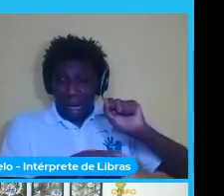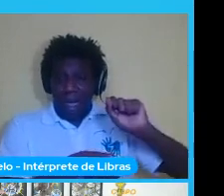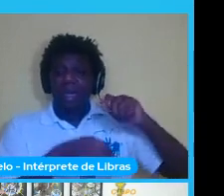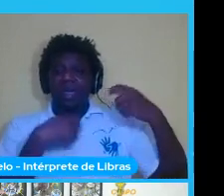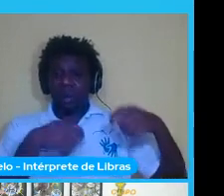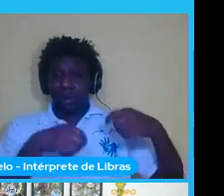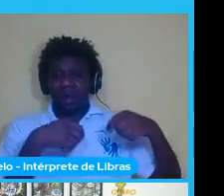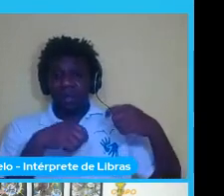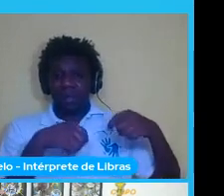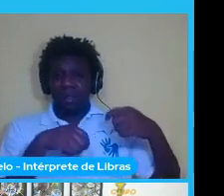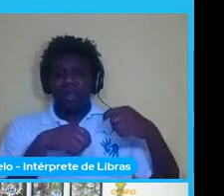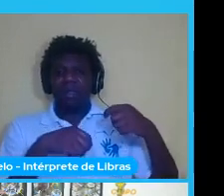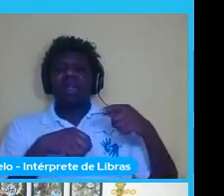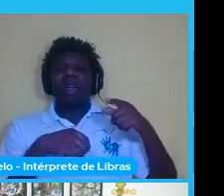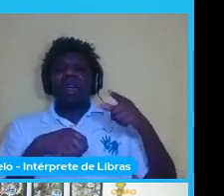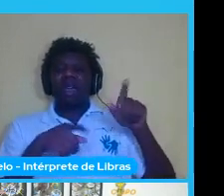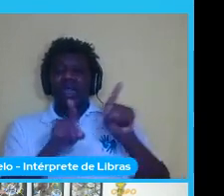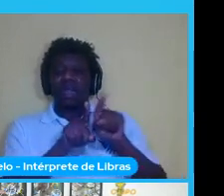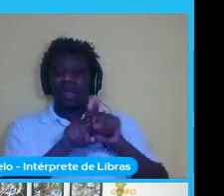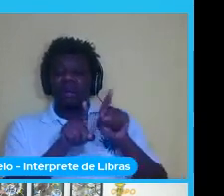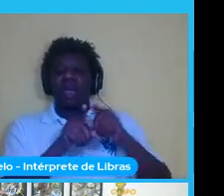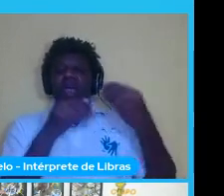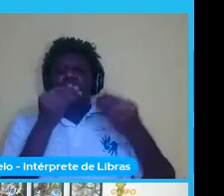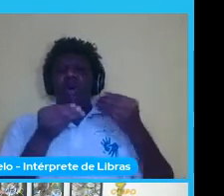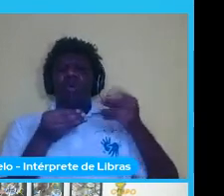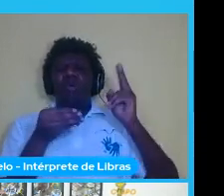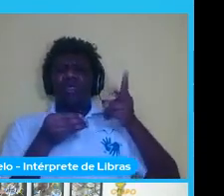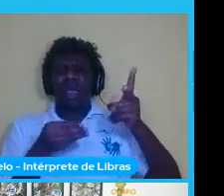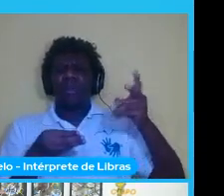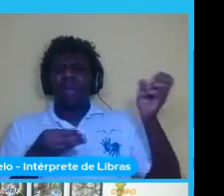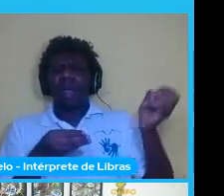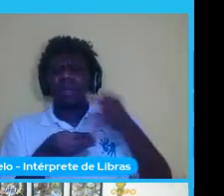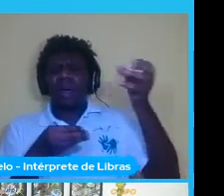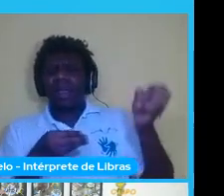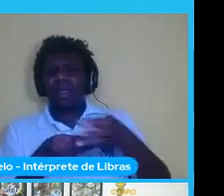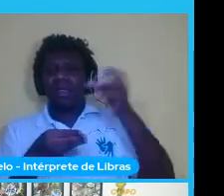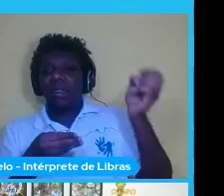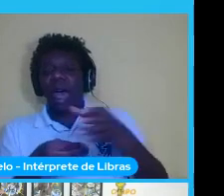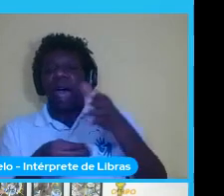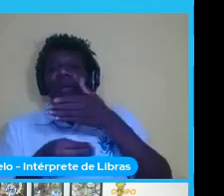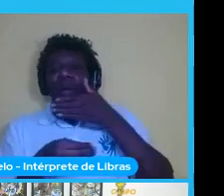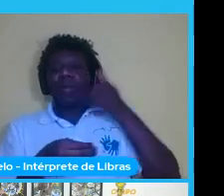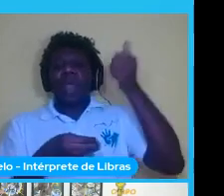protocolo de como é que a gente vai estar sempre atualizando para melhorar o que está feito